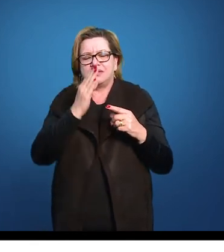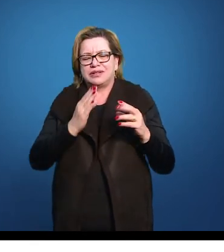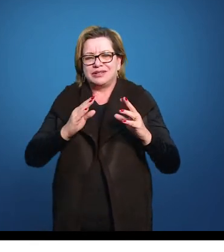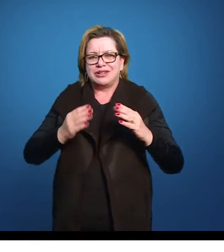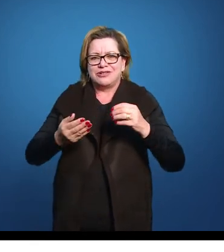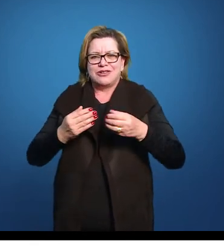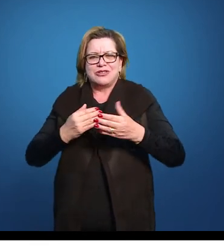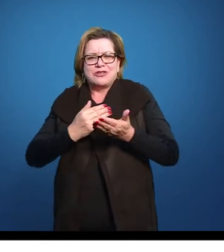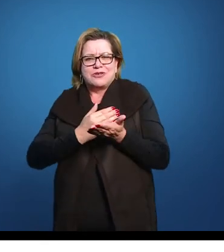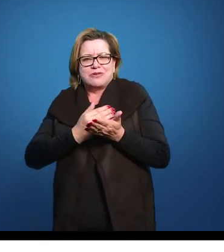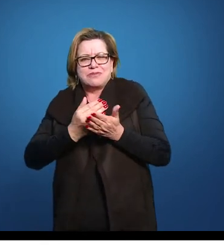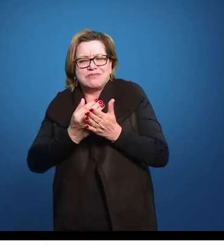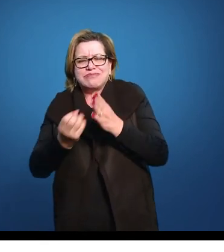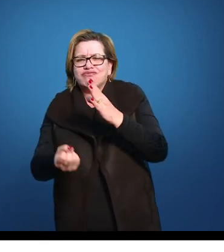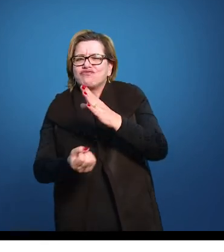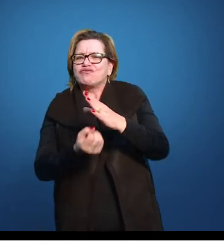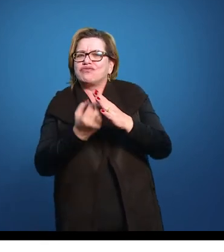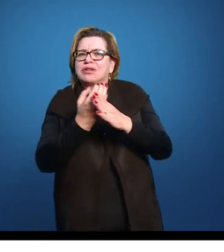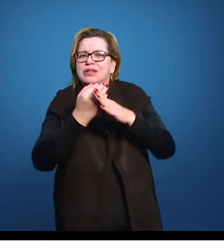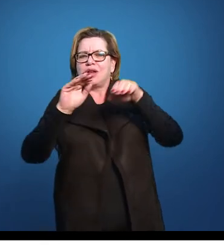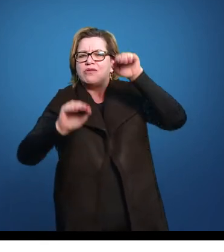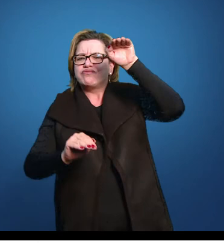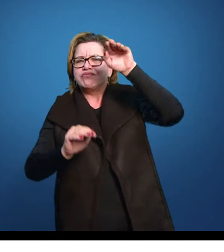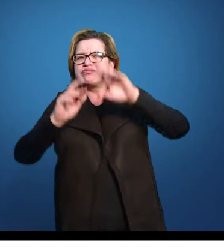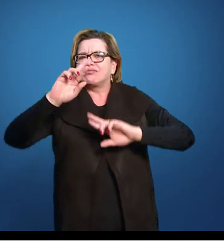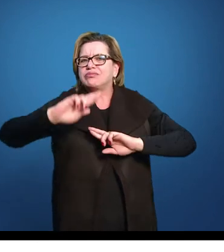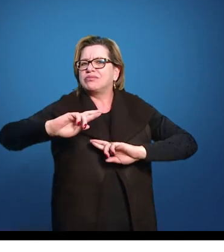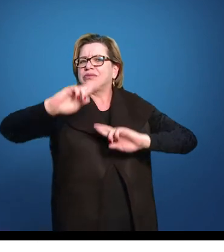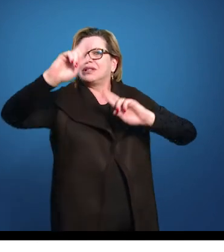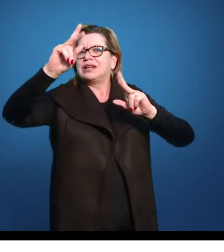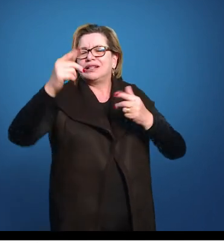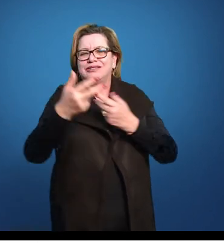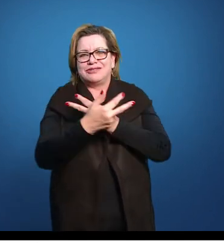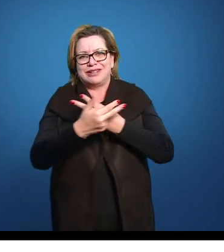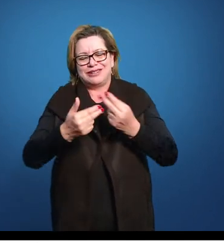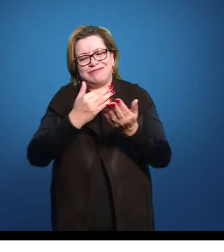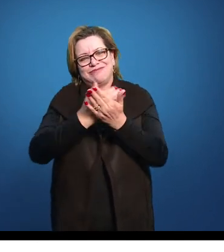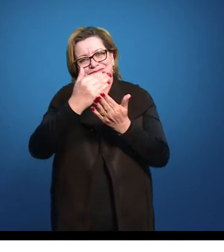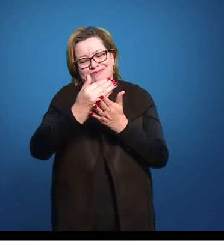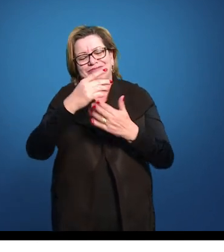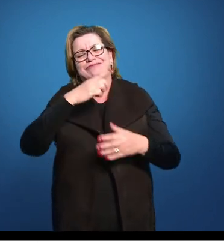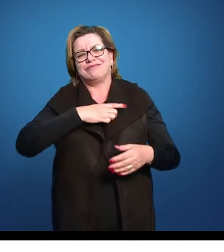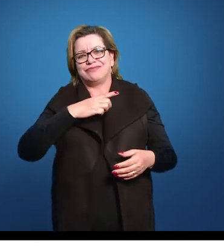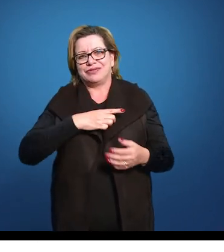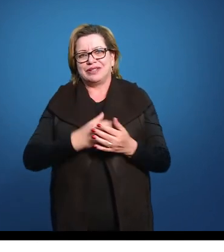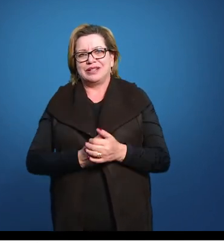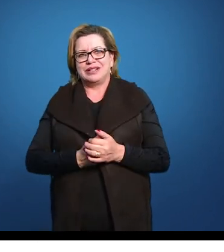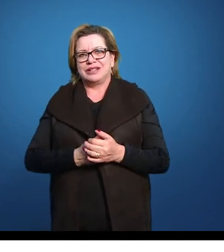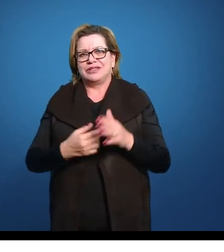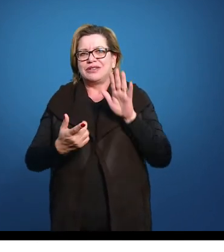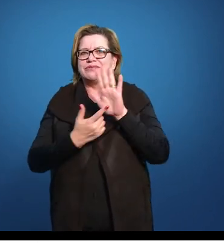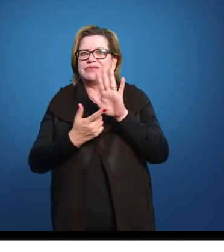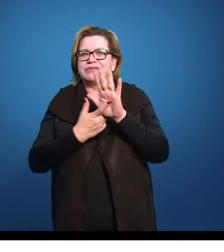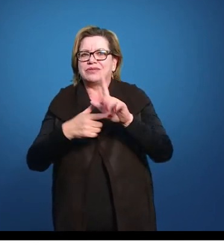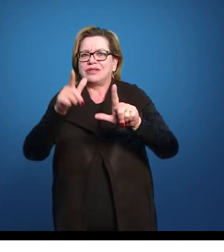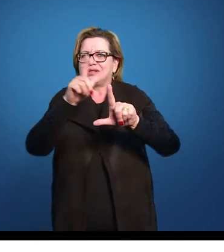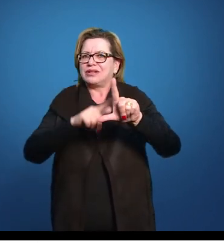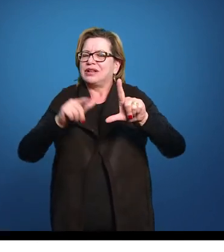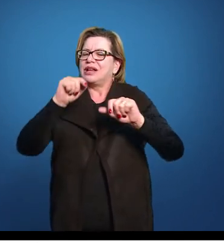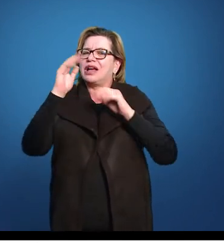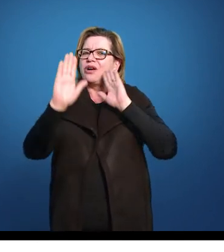contrastes, em cima de desigualdades. E esse é todo o trajeto que a gente vai fazer para estudar literatura brasileira aqui, algumas das obras